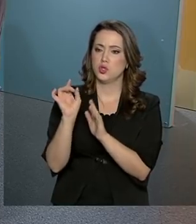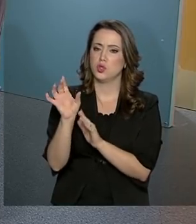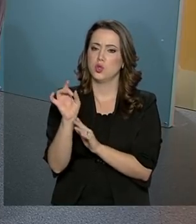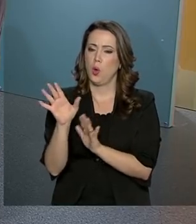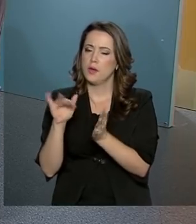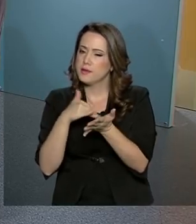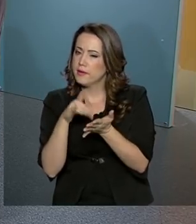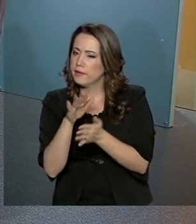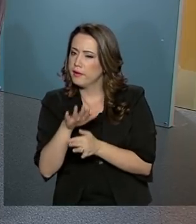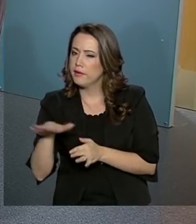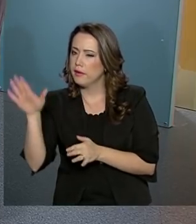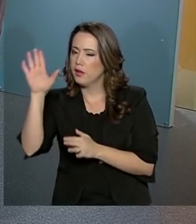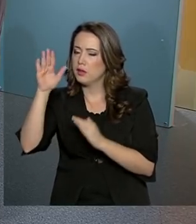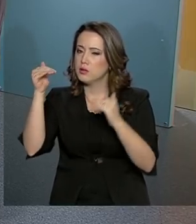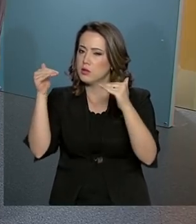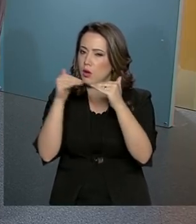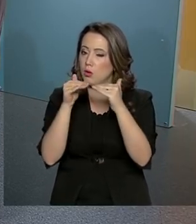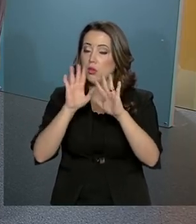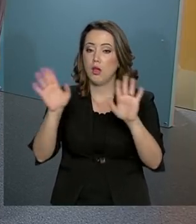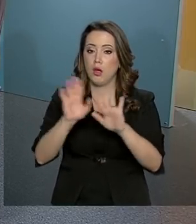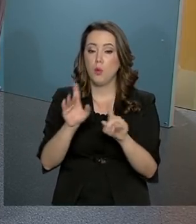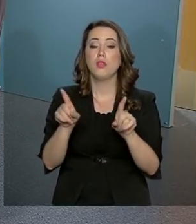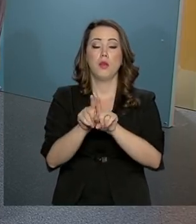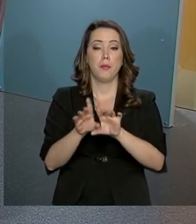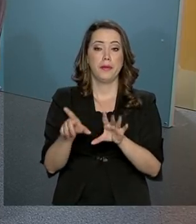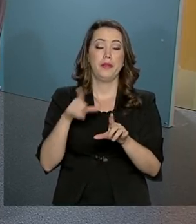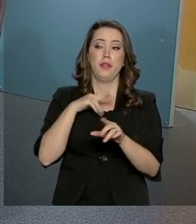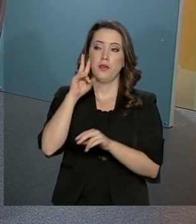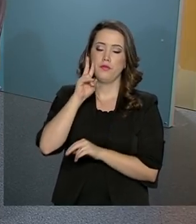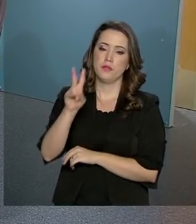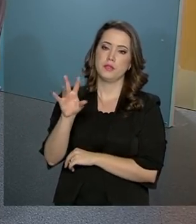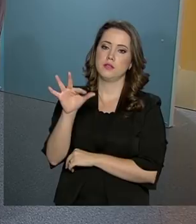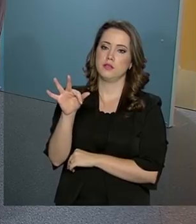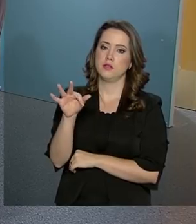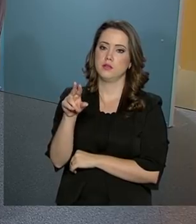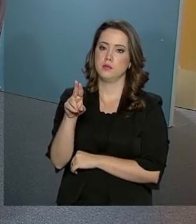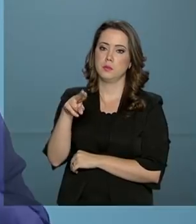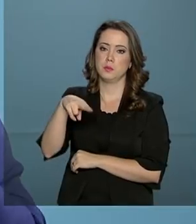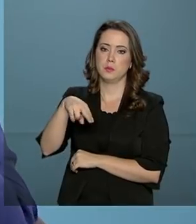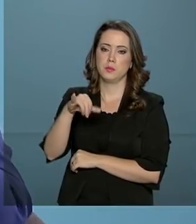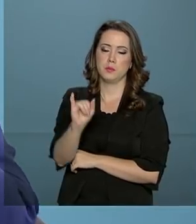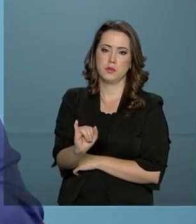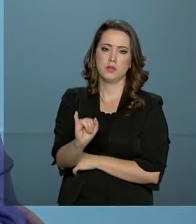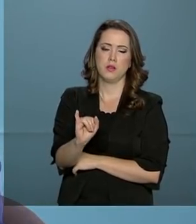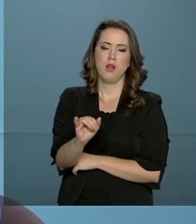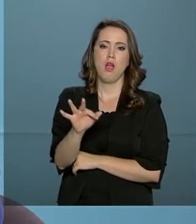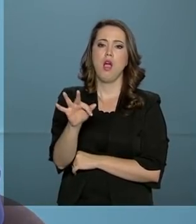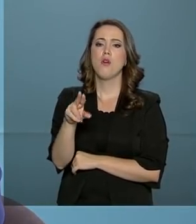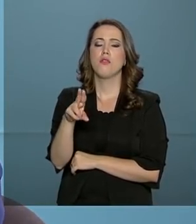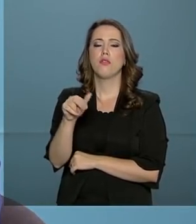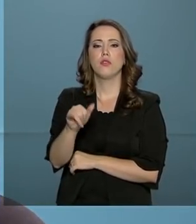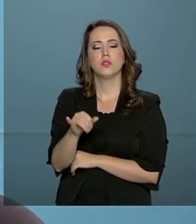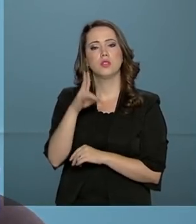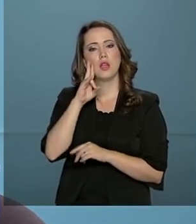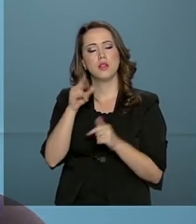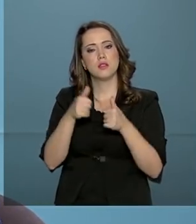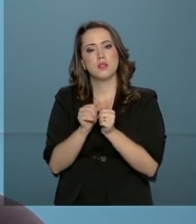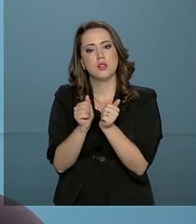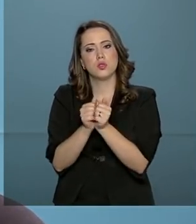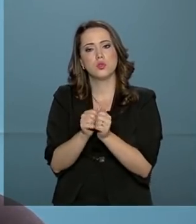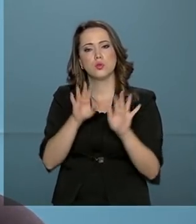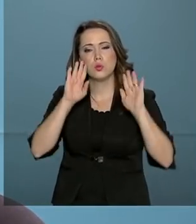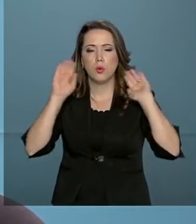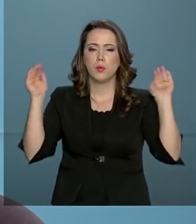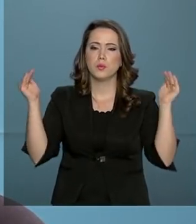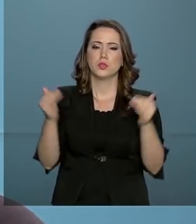Secretaria da Igualdade. É também pela FUNAI. A FUNAI está nesse Ministério. E a FUNAI agora vem focando muito na